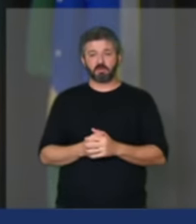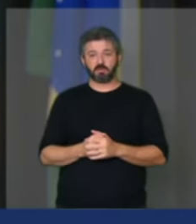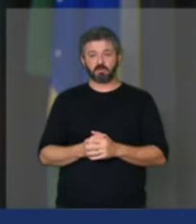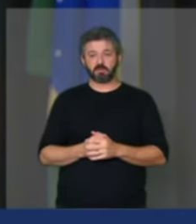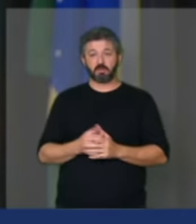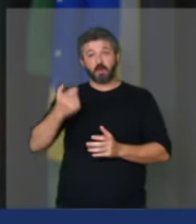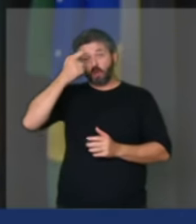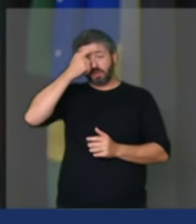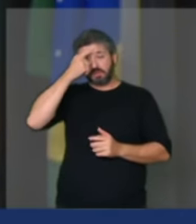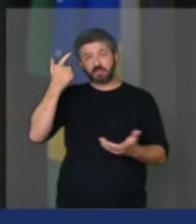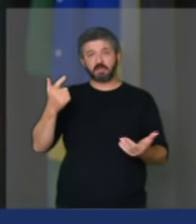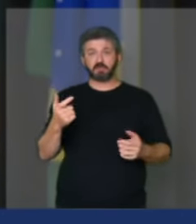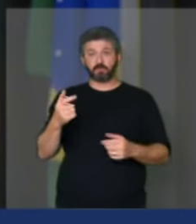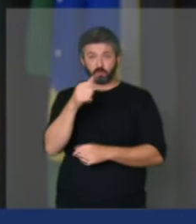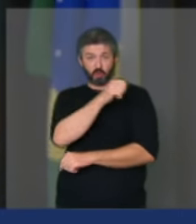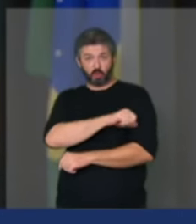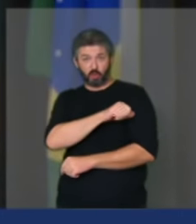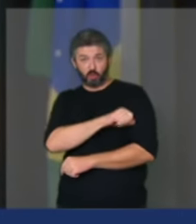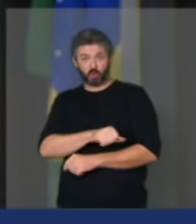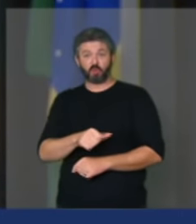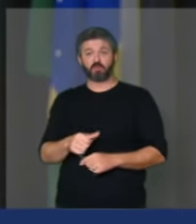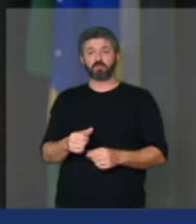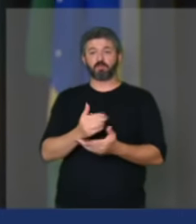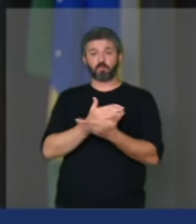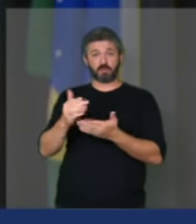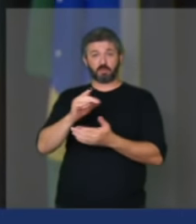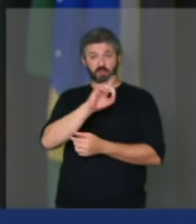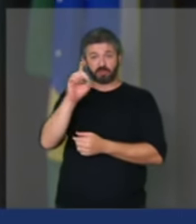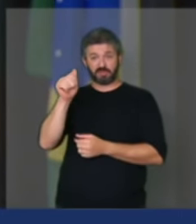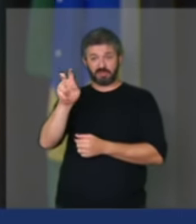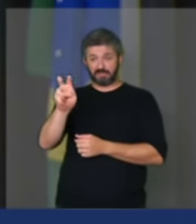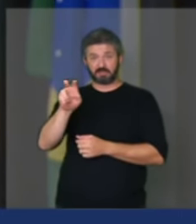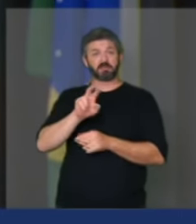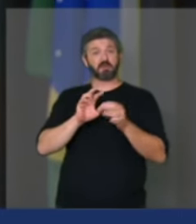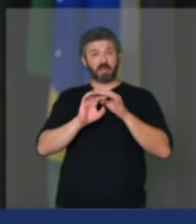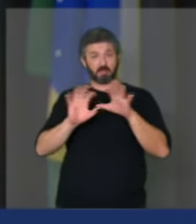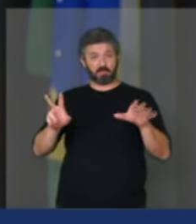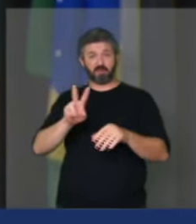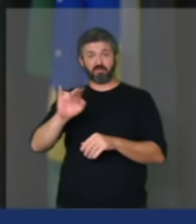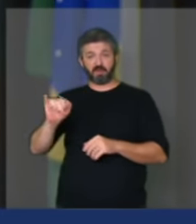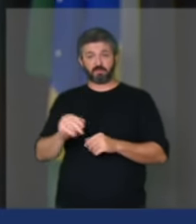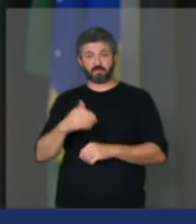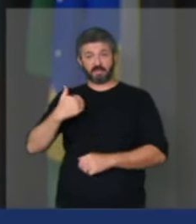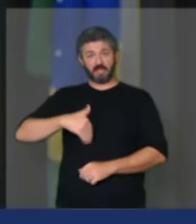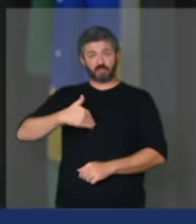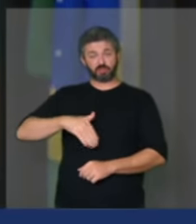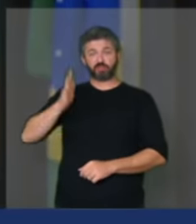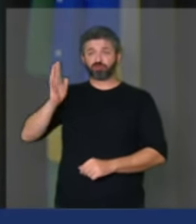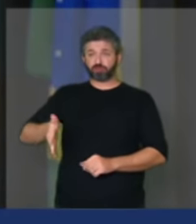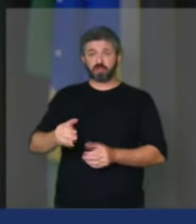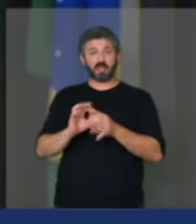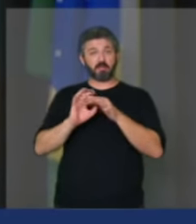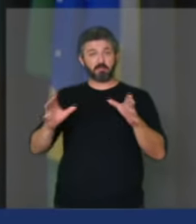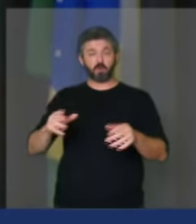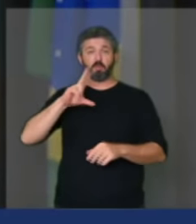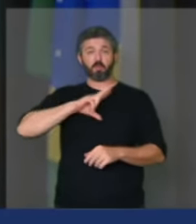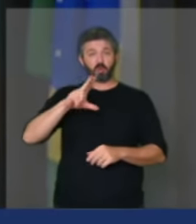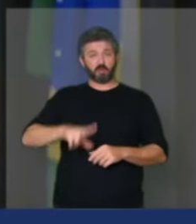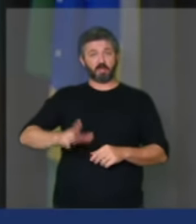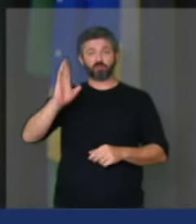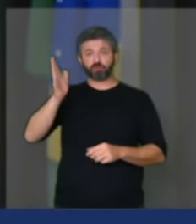senso rio de janeiro a partir do dia 15 agora está liberando argentina já liberou portugal